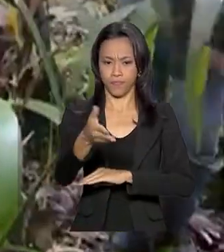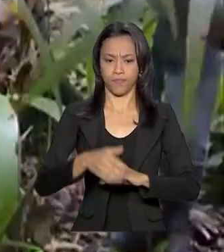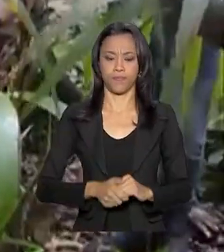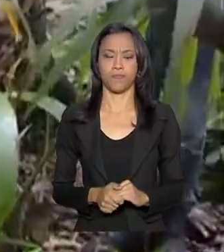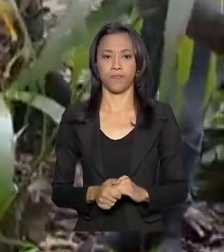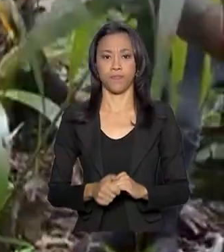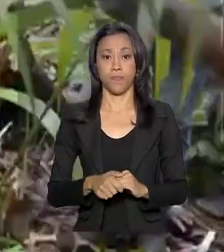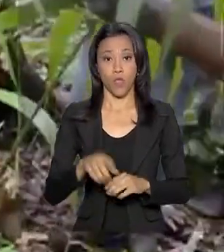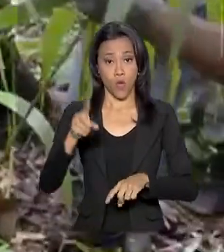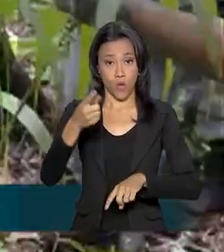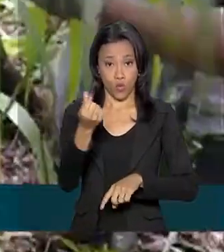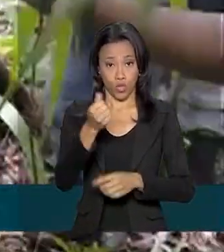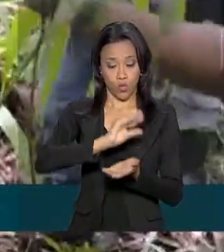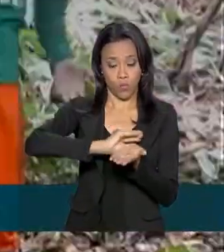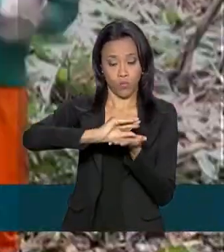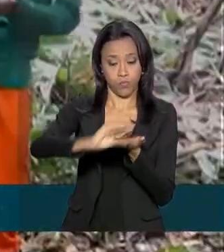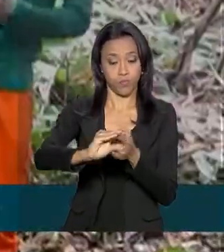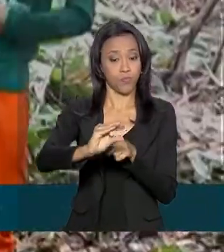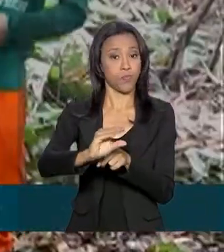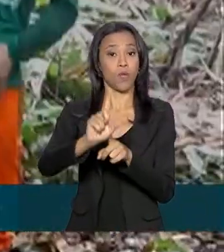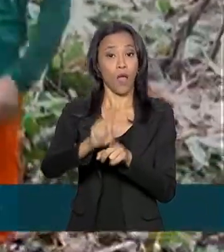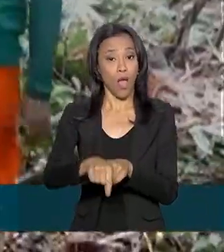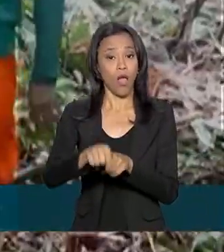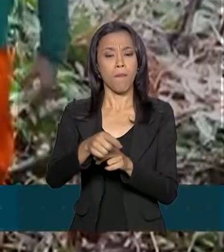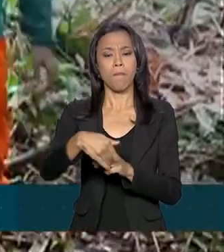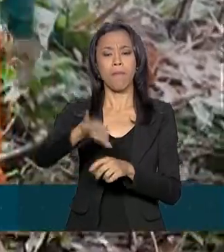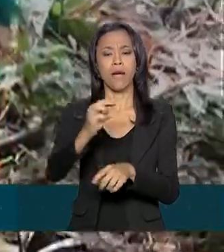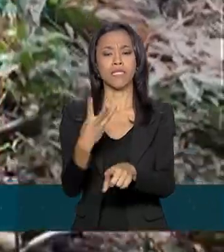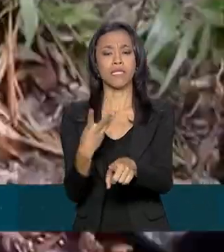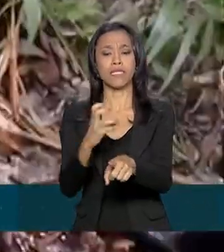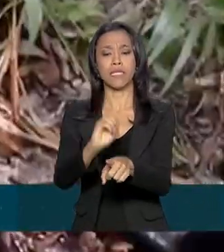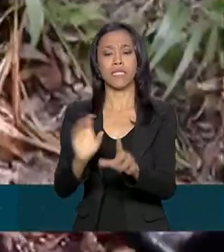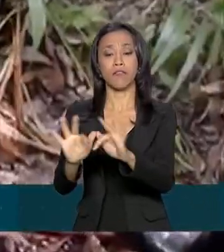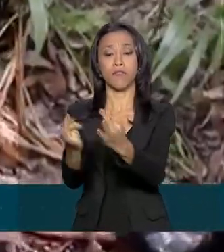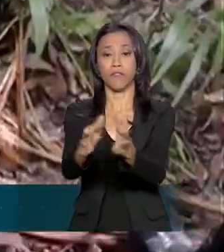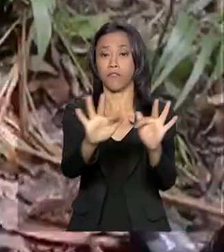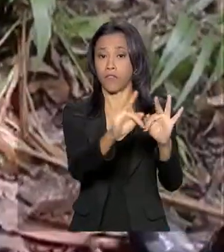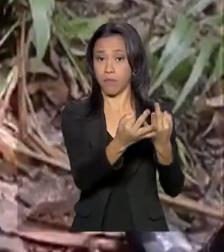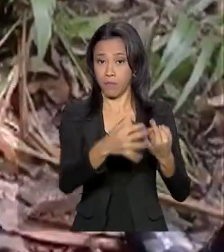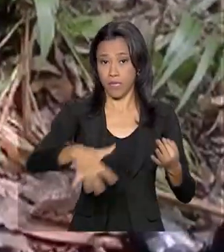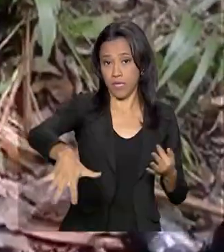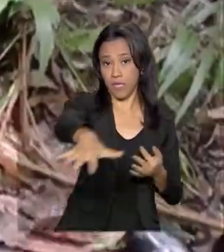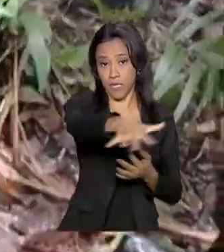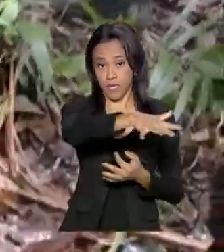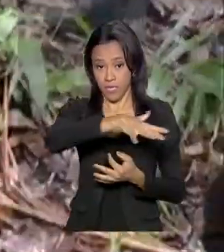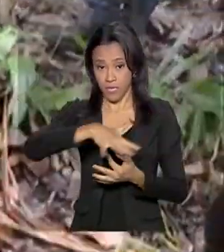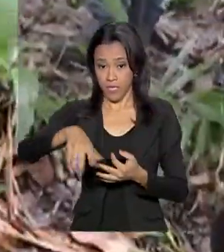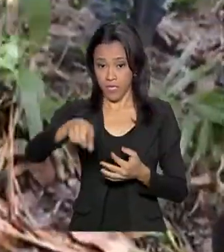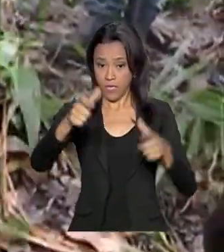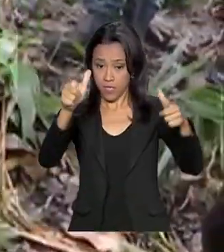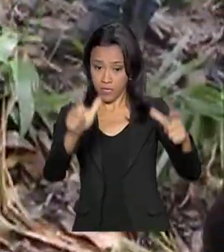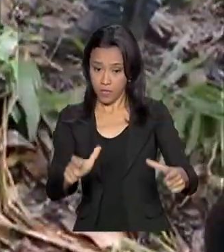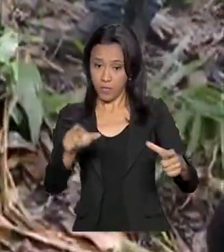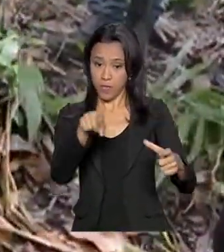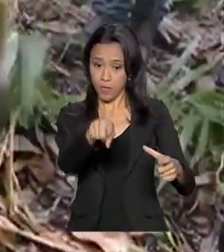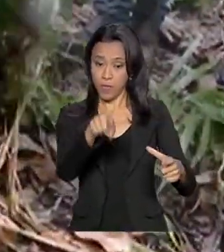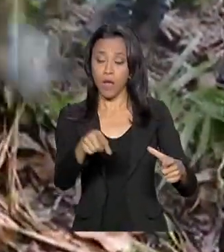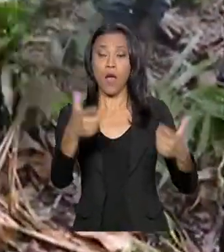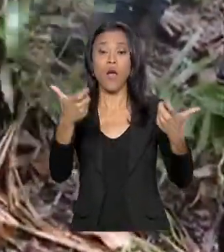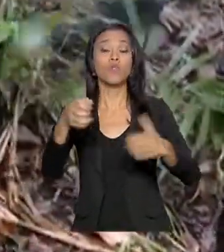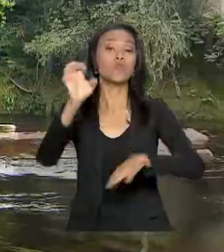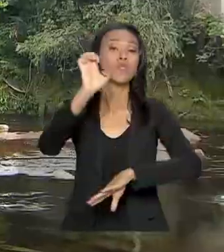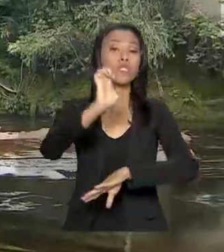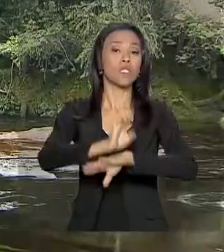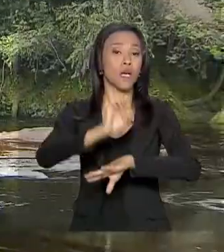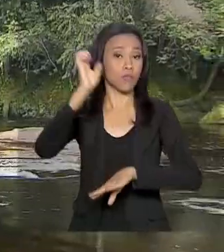Os recursos do PRONAF irão para mais de 30 famílias da Reserva Extrativista Verde para Sempre, no estado do